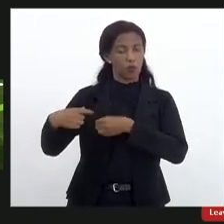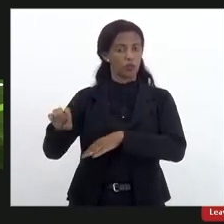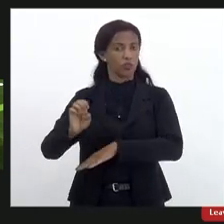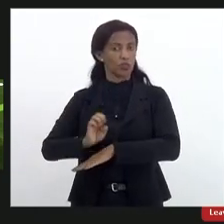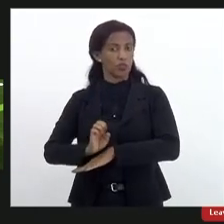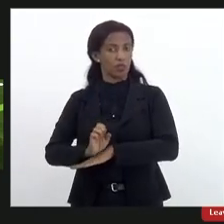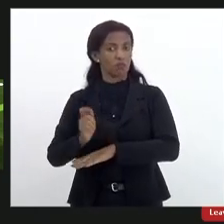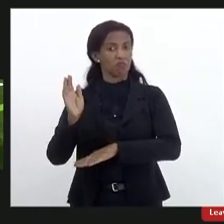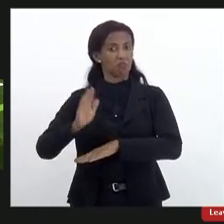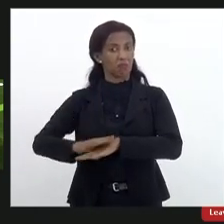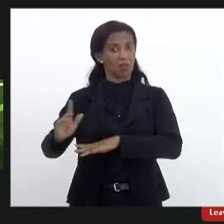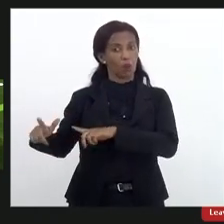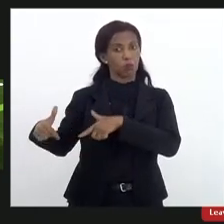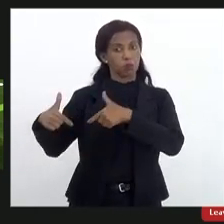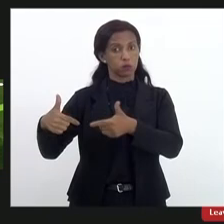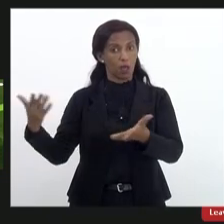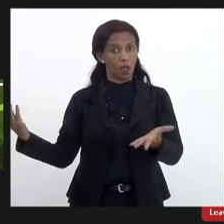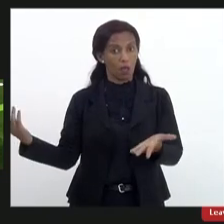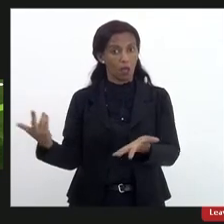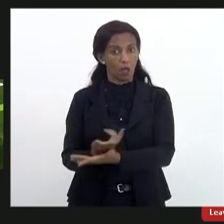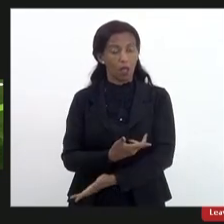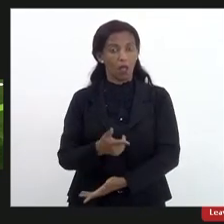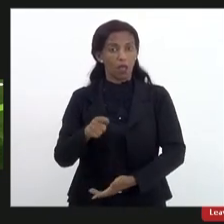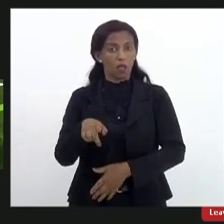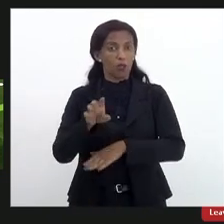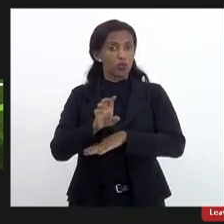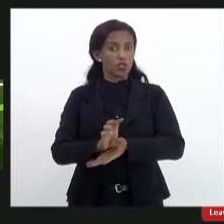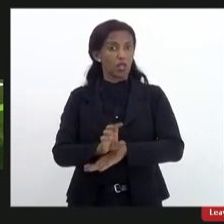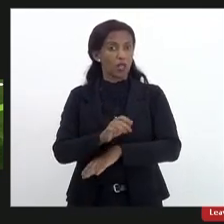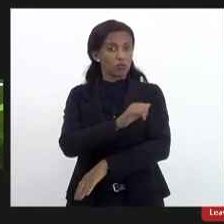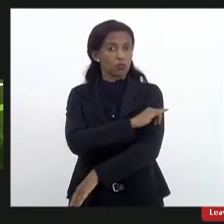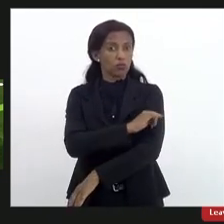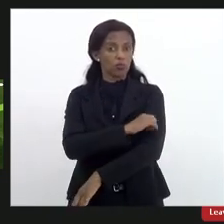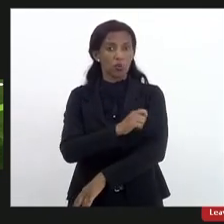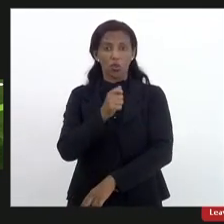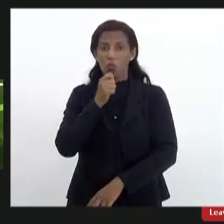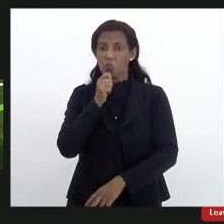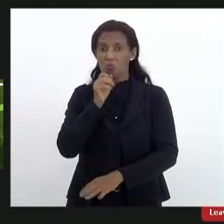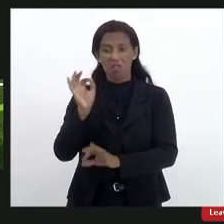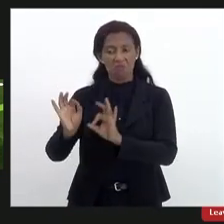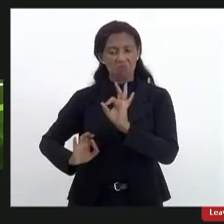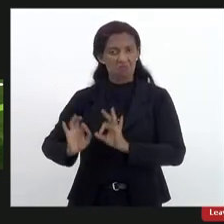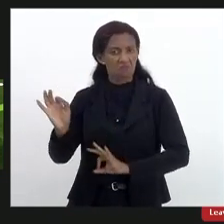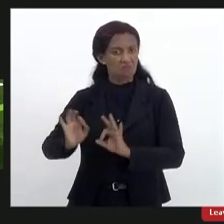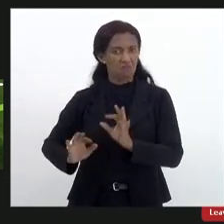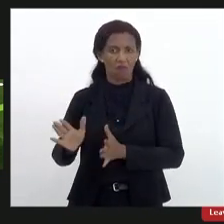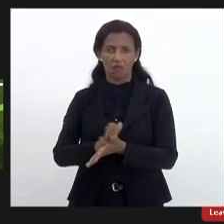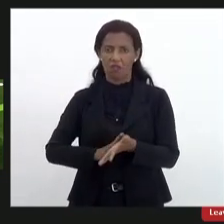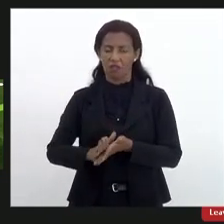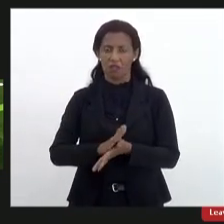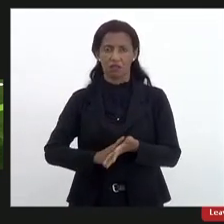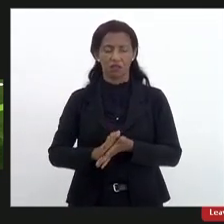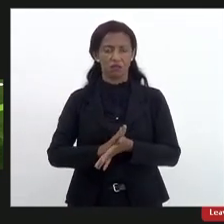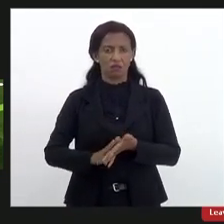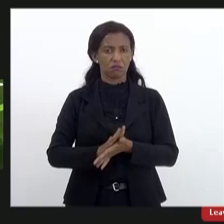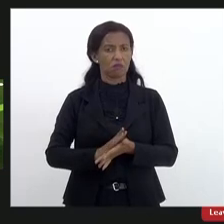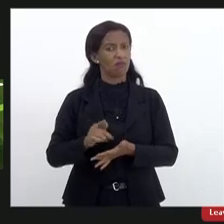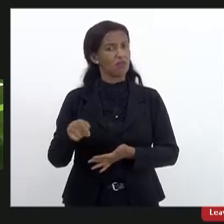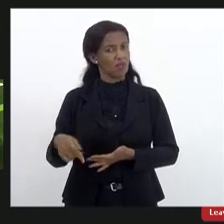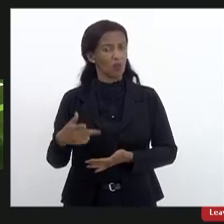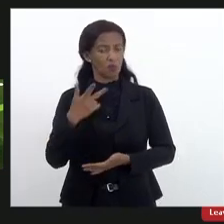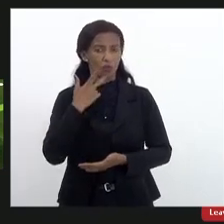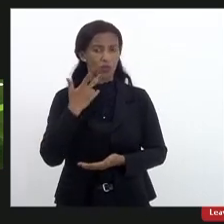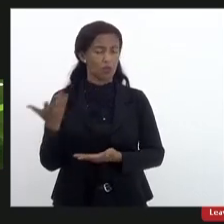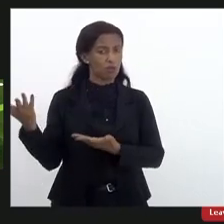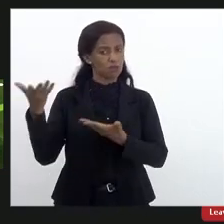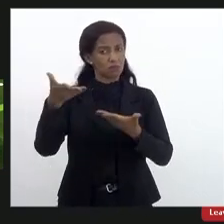executado e o estado do Rio Janeiro é o único estado que ainda não tem o seu plano né então é essa questão que eu